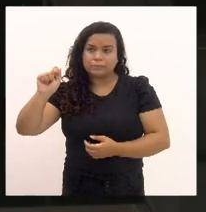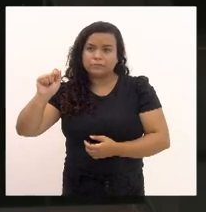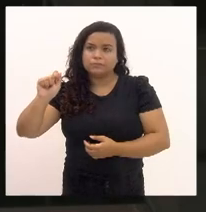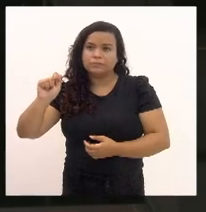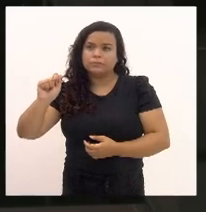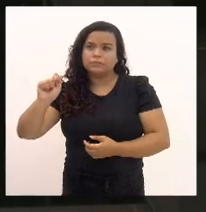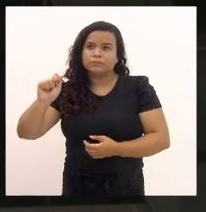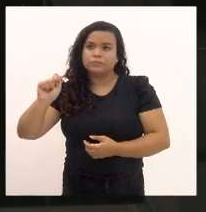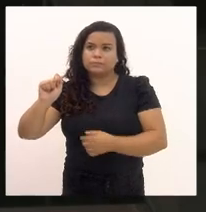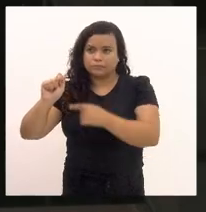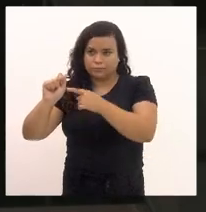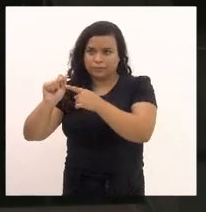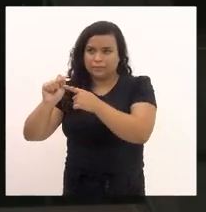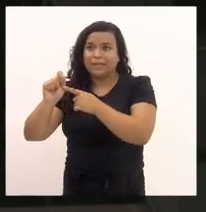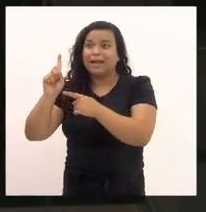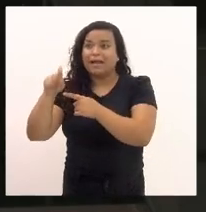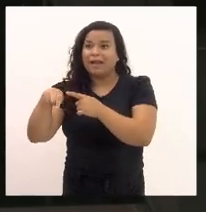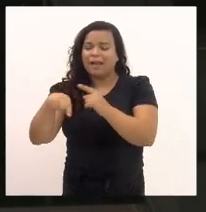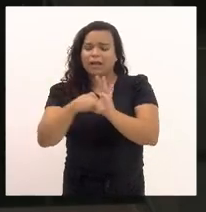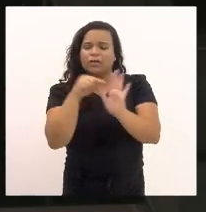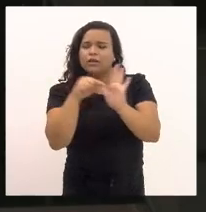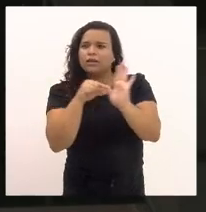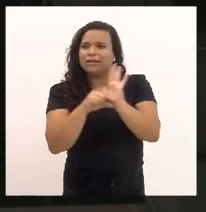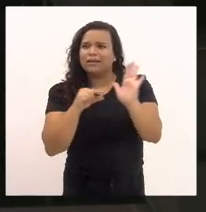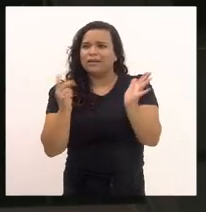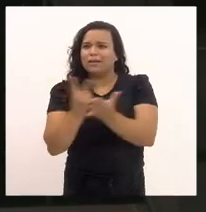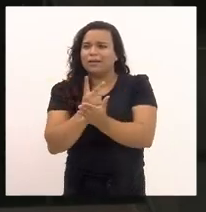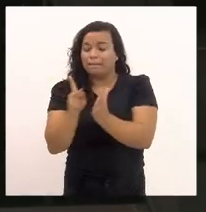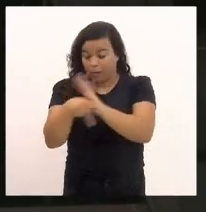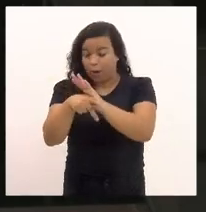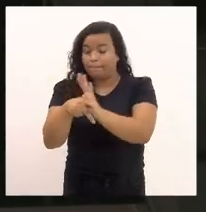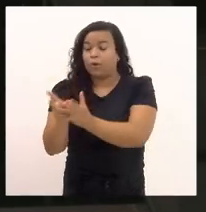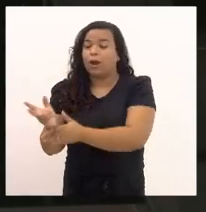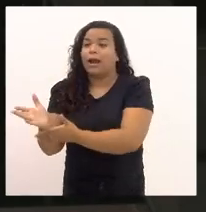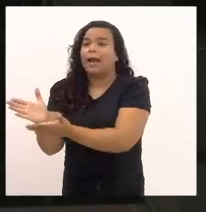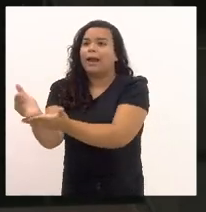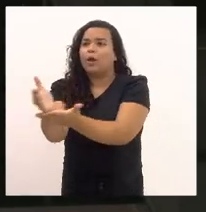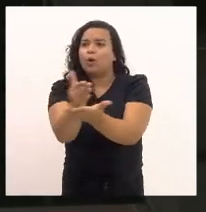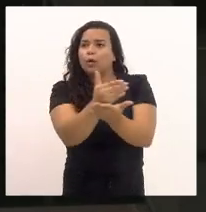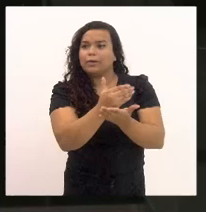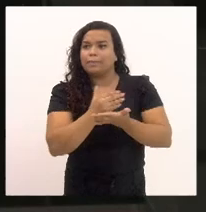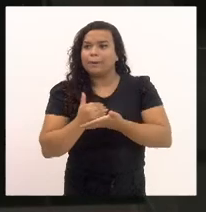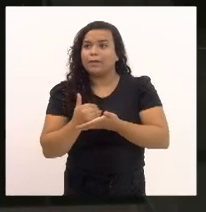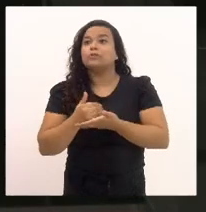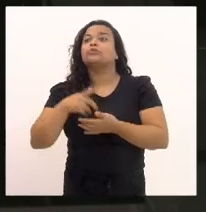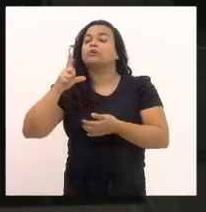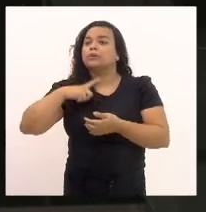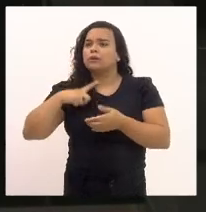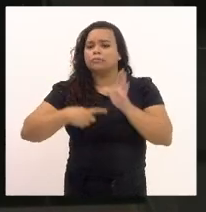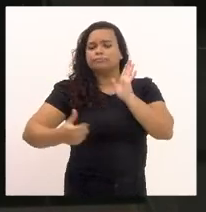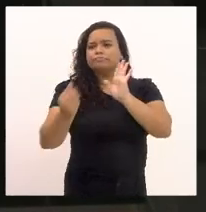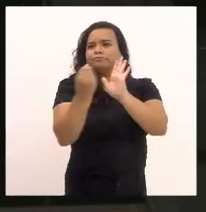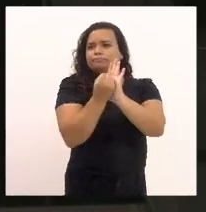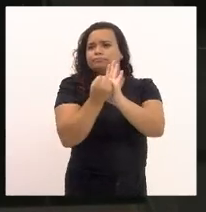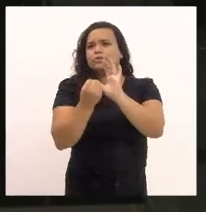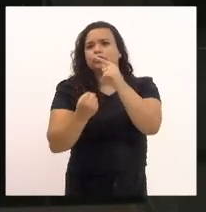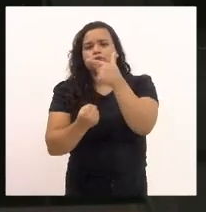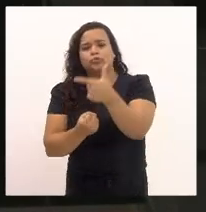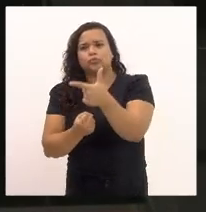a guia de recolhimento total era da ordem de R$ 224,00.